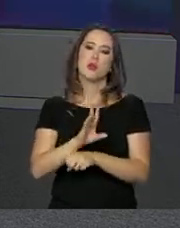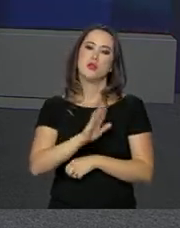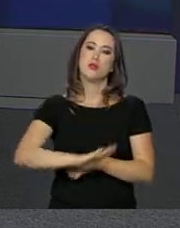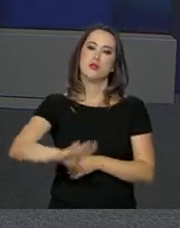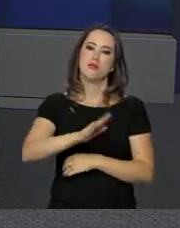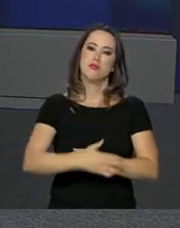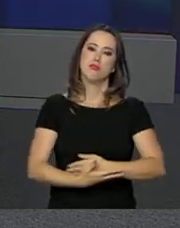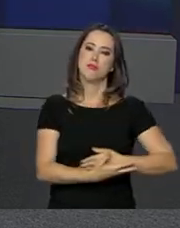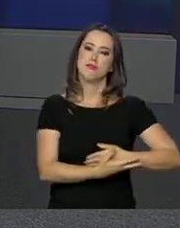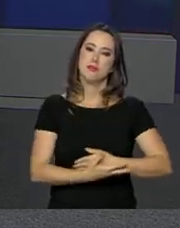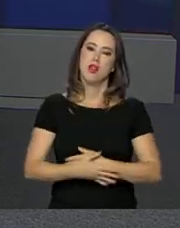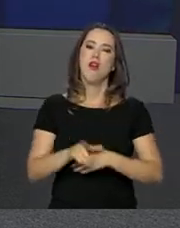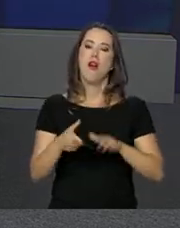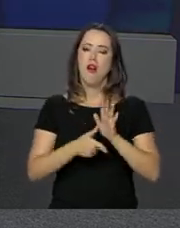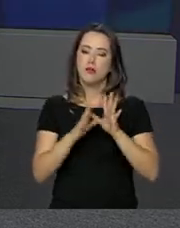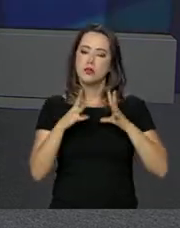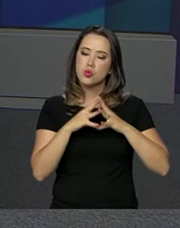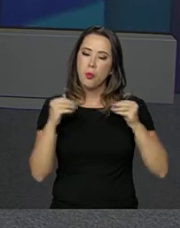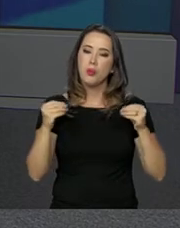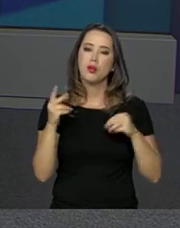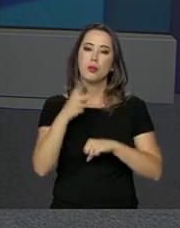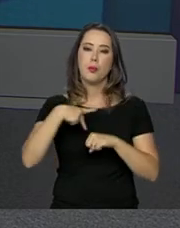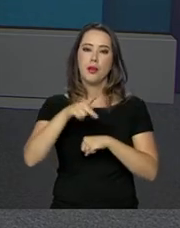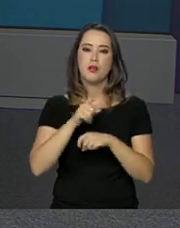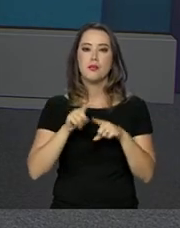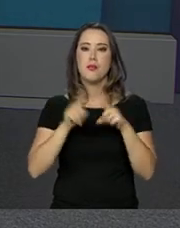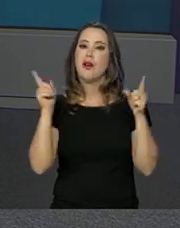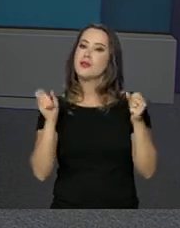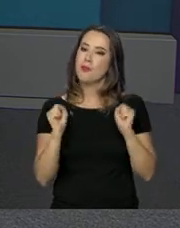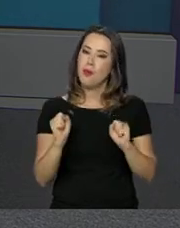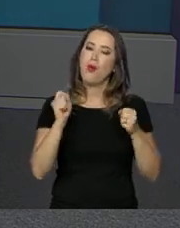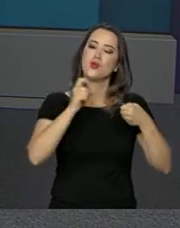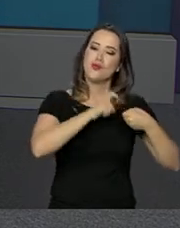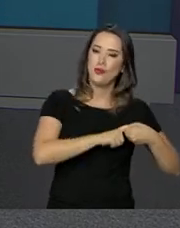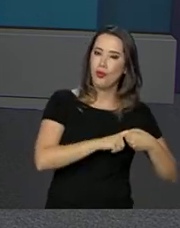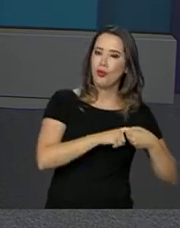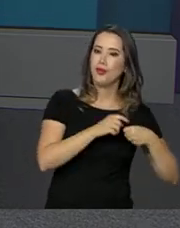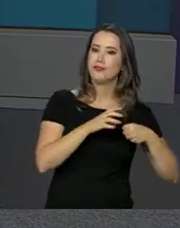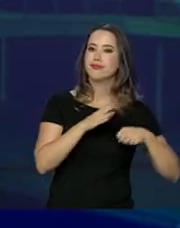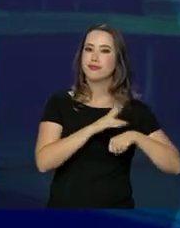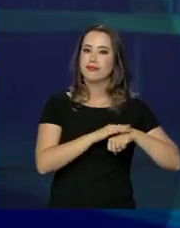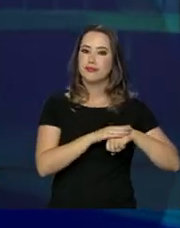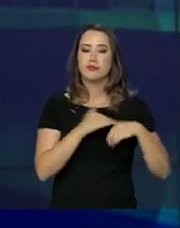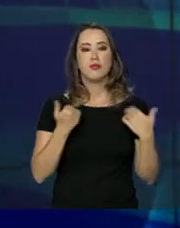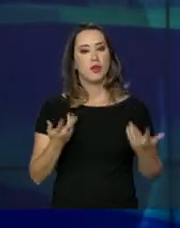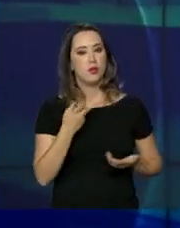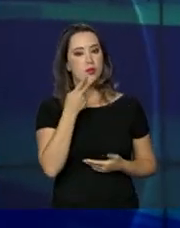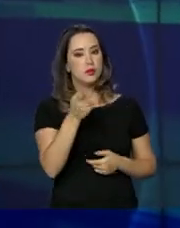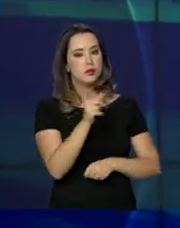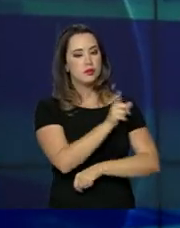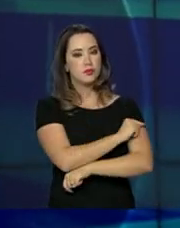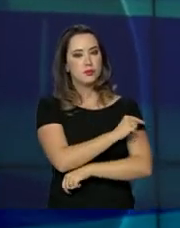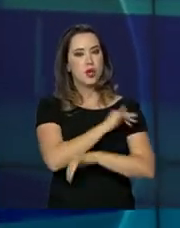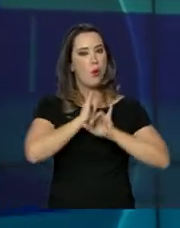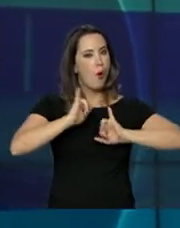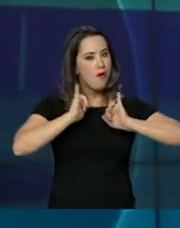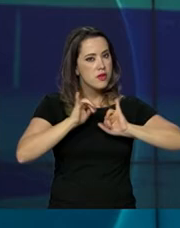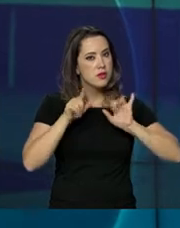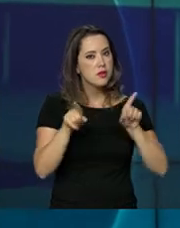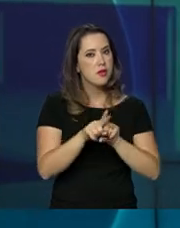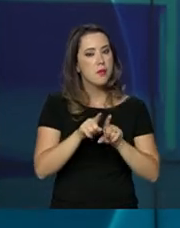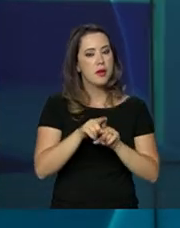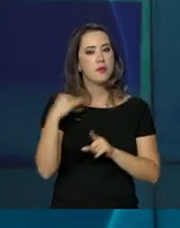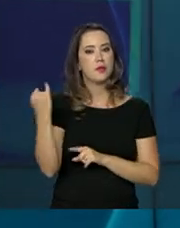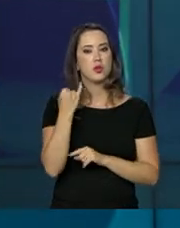pequenos contra doenças que já estão eliminadas do país, mas podem voltar. E por falar em vacinação, um recado também para